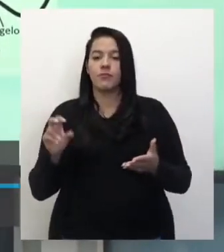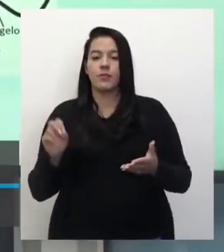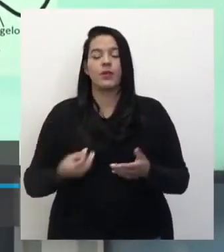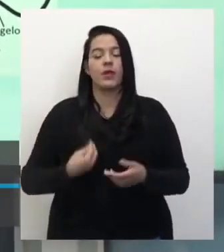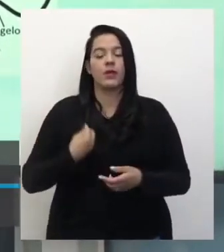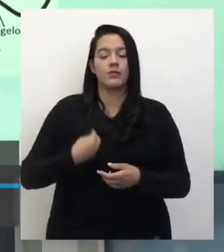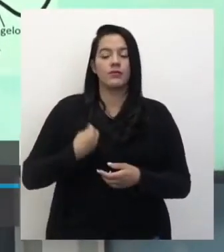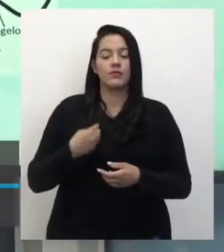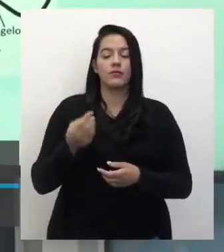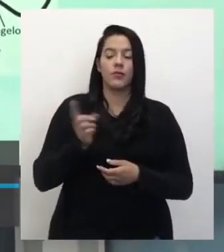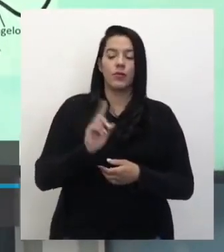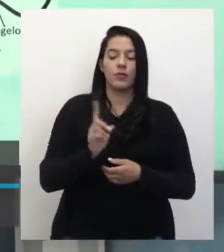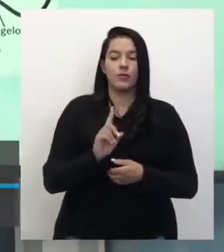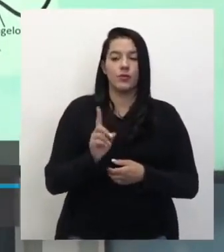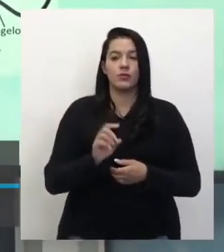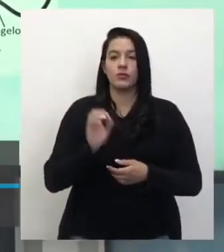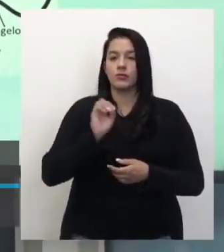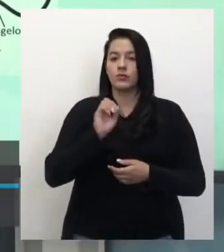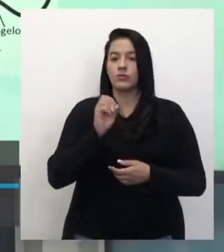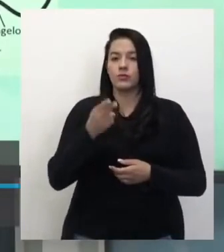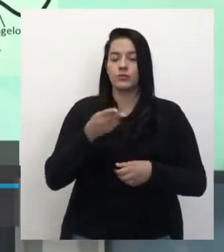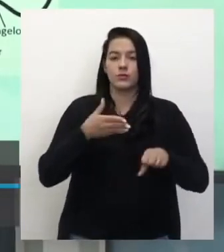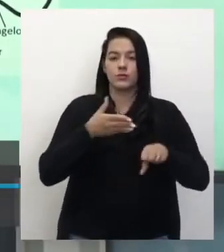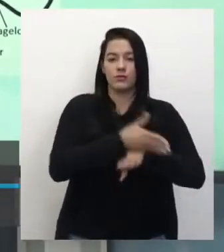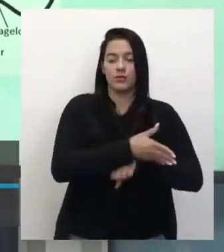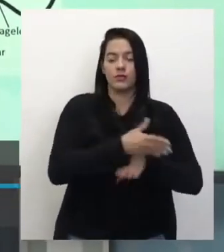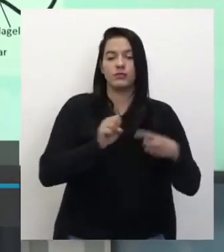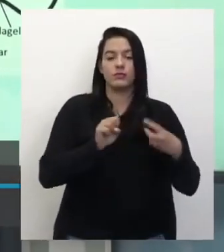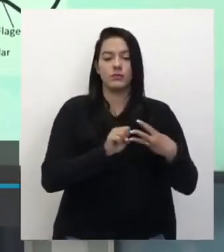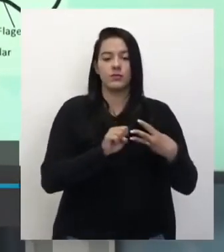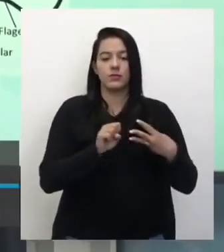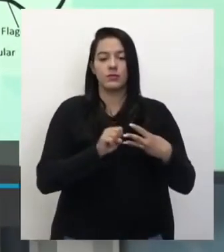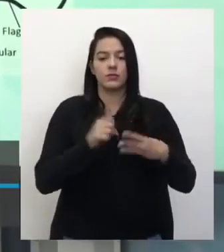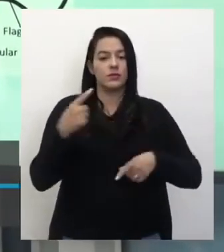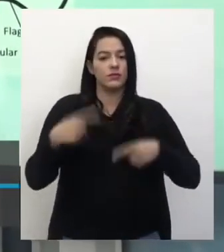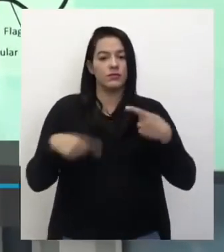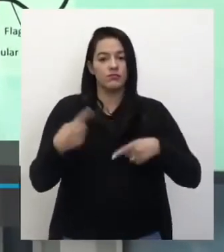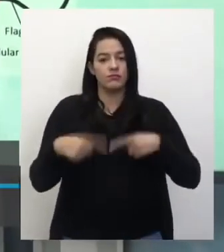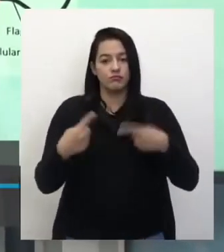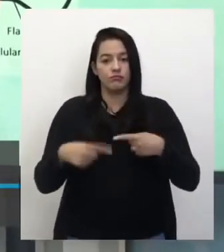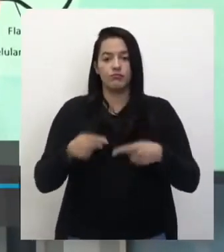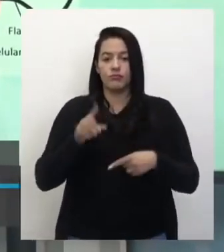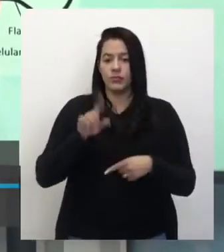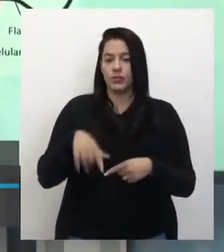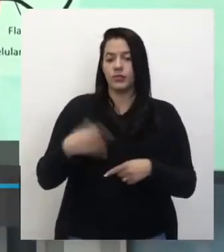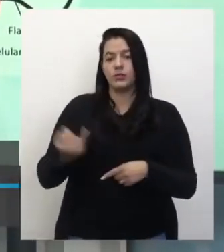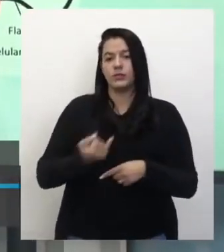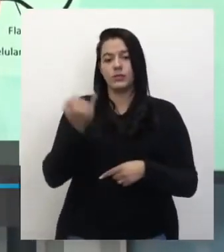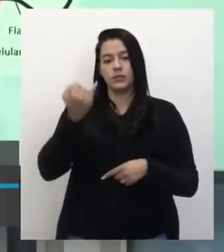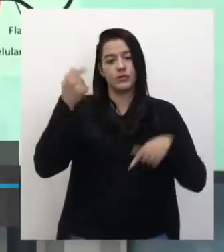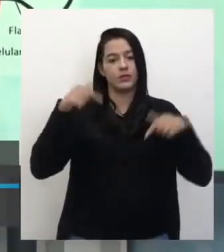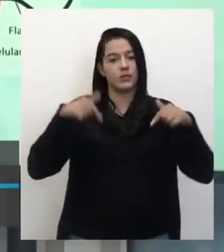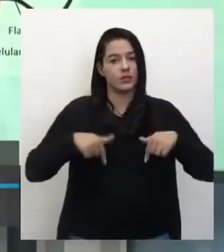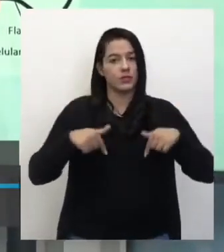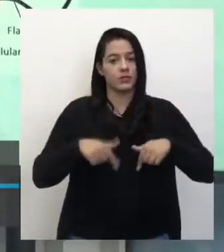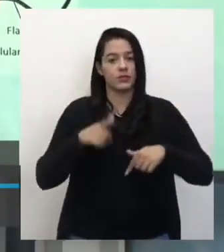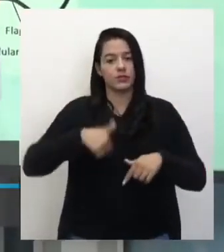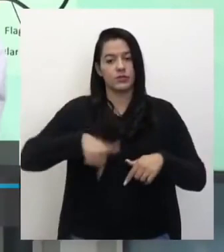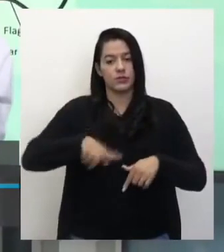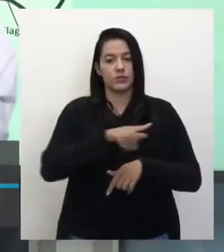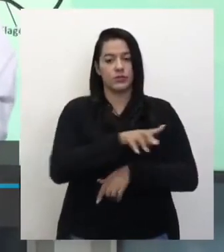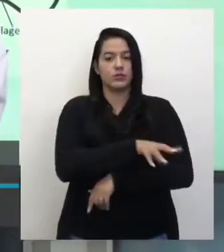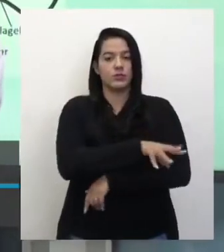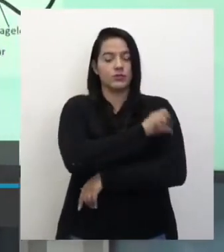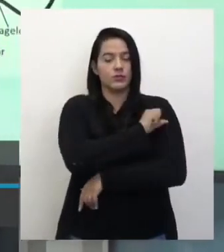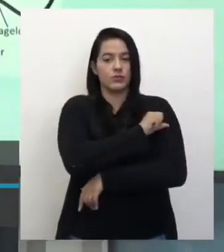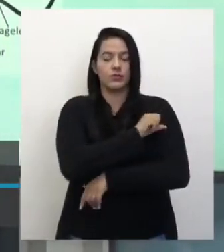agir como um ser vivo quando ele invade uma célula. Então, existe um debate. Mas, esse debate não é importante pra nós aqui no ensino fundamental